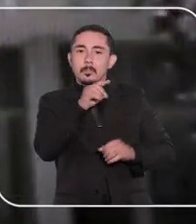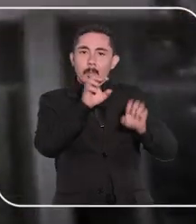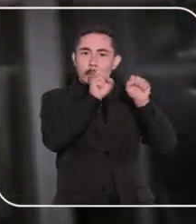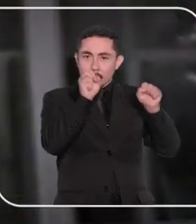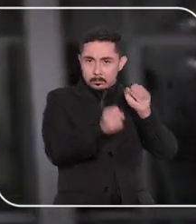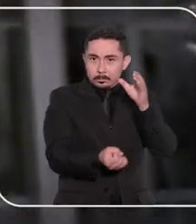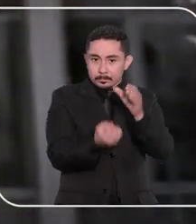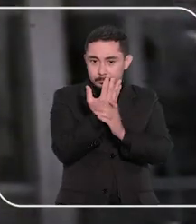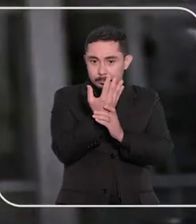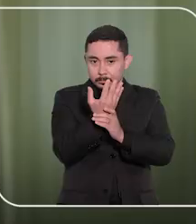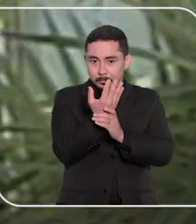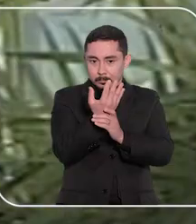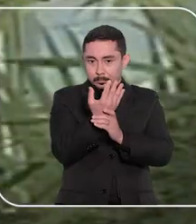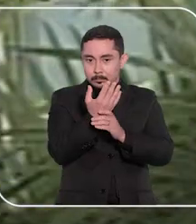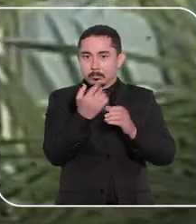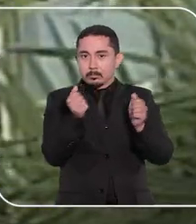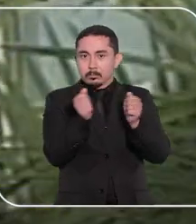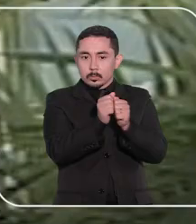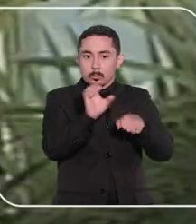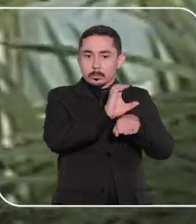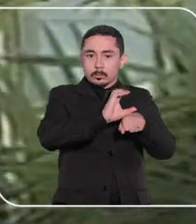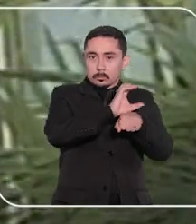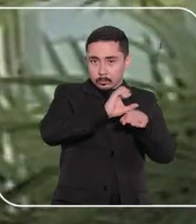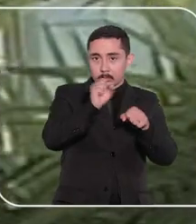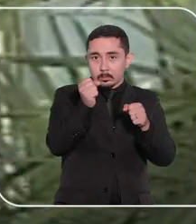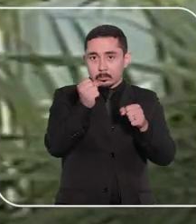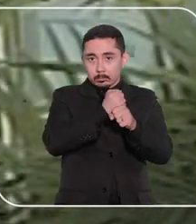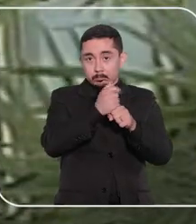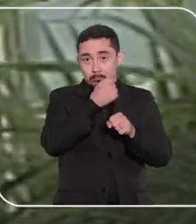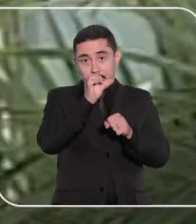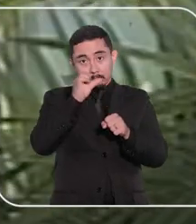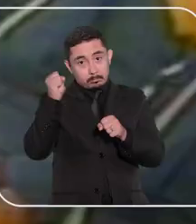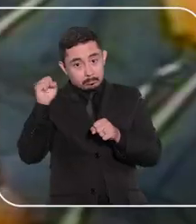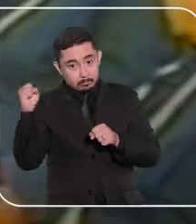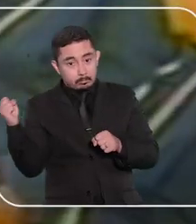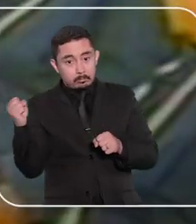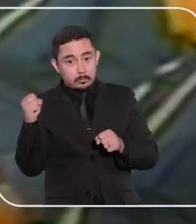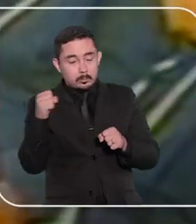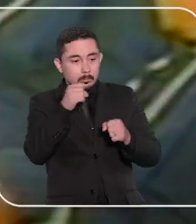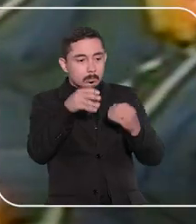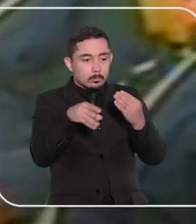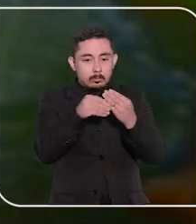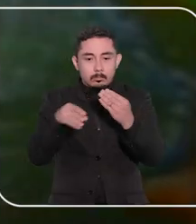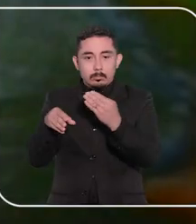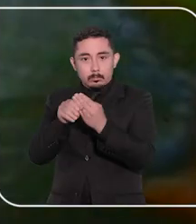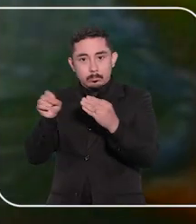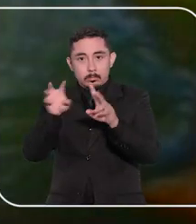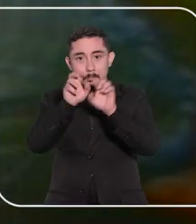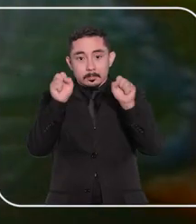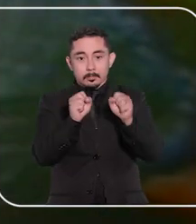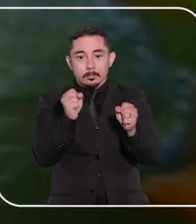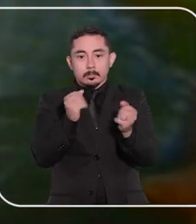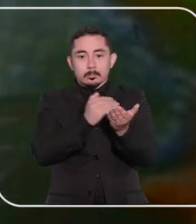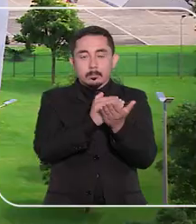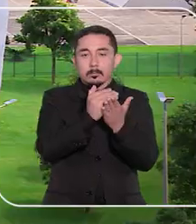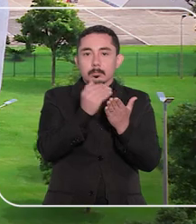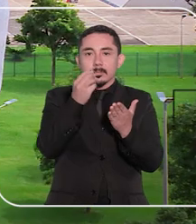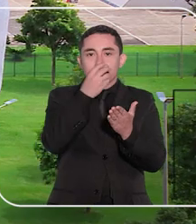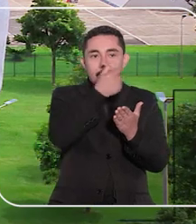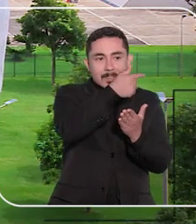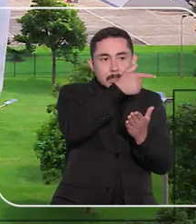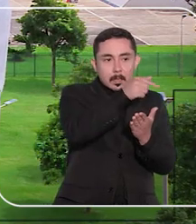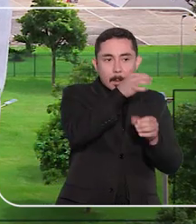Quando o tribunal foi criado com a Constituição de 88 a composição do tribunal aumentou de 27